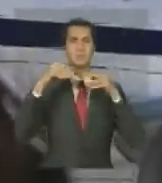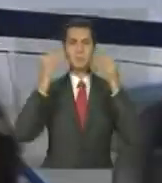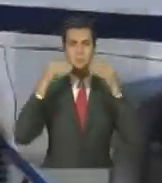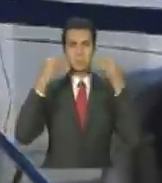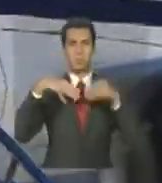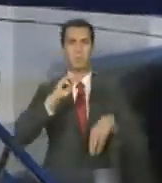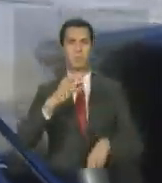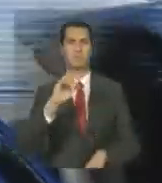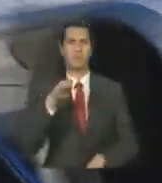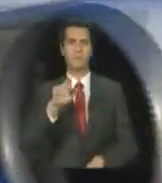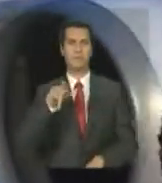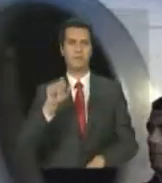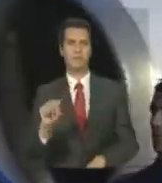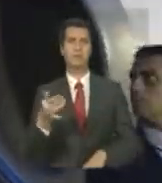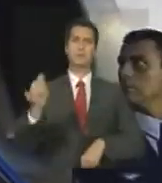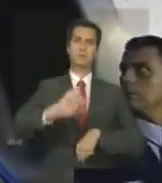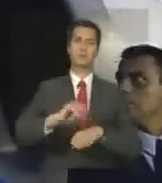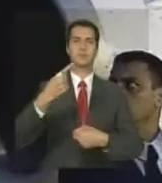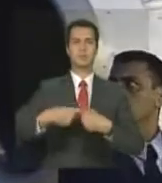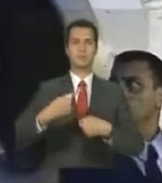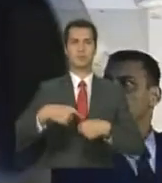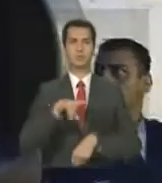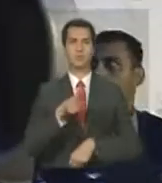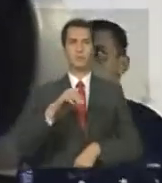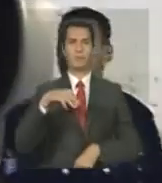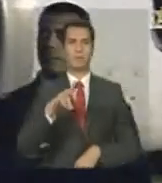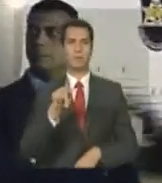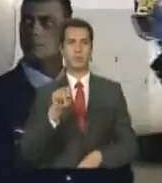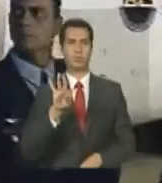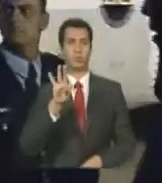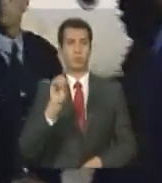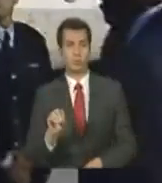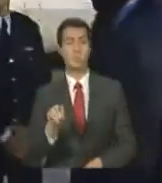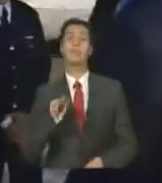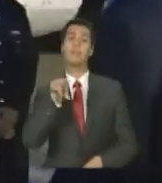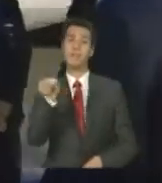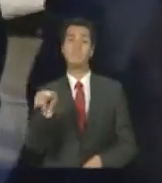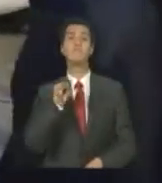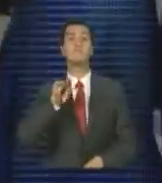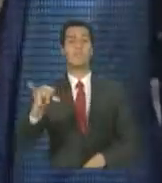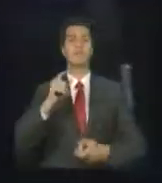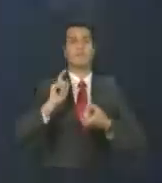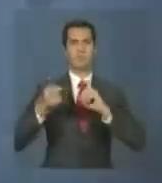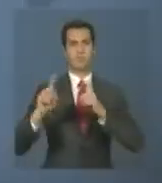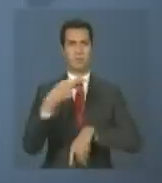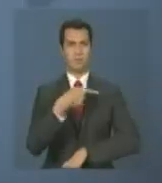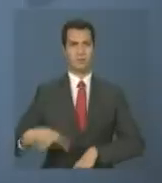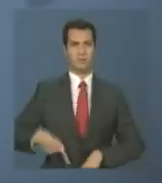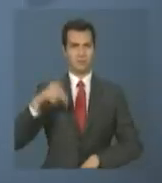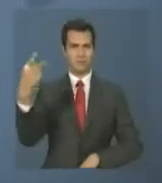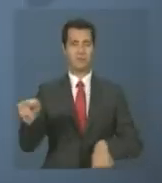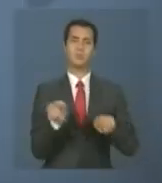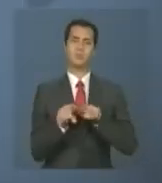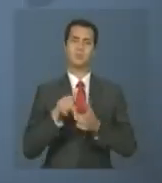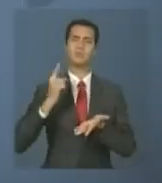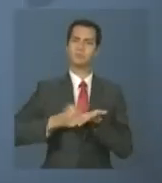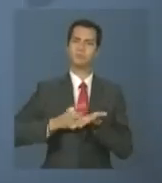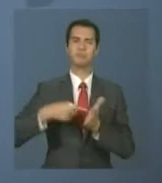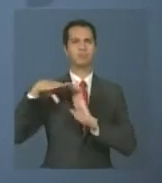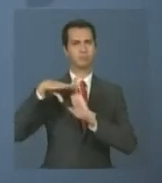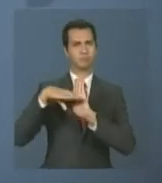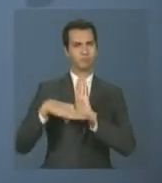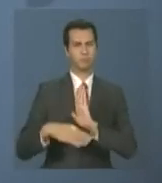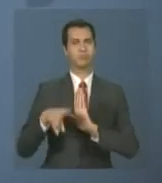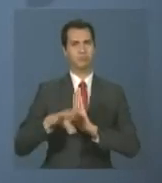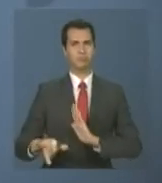reunirá com seu colega moçambicano, Armando Gebuza, e cumpre outros compromissos. Sobre a agenda da